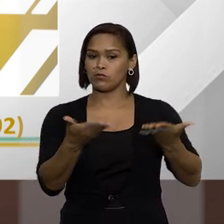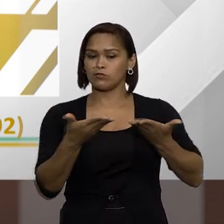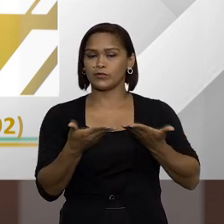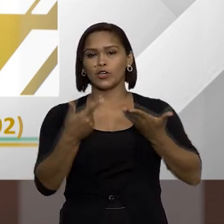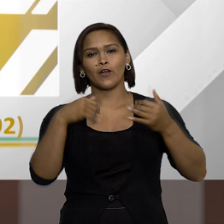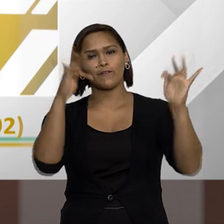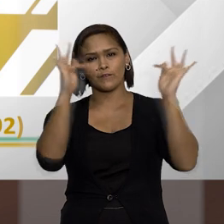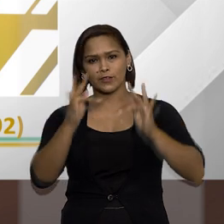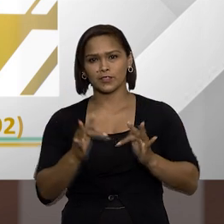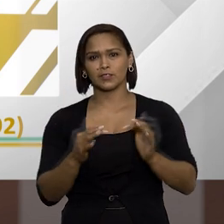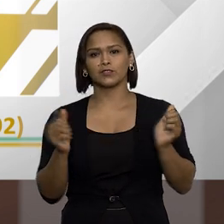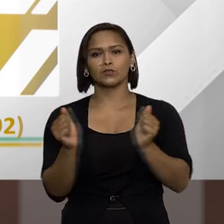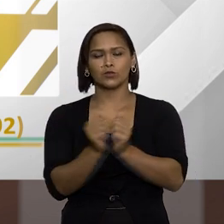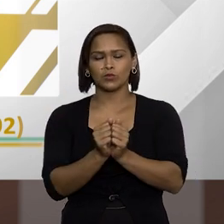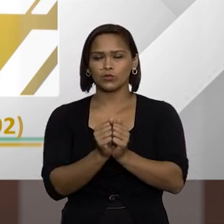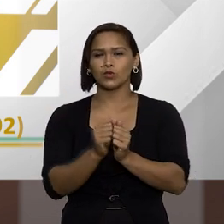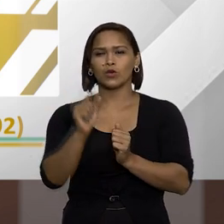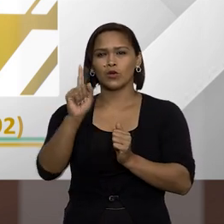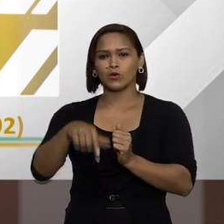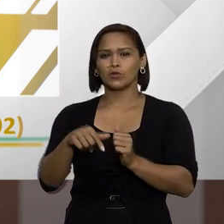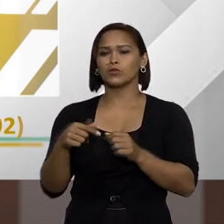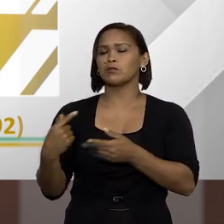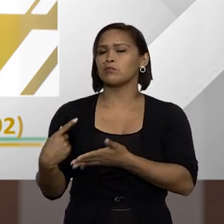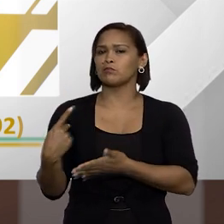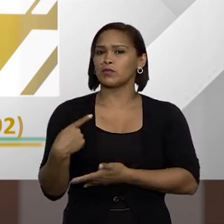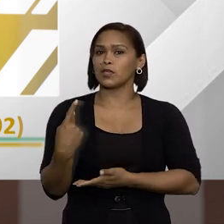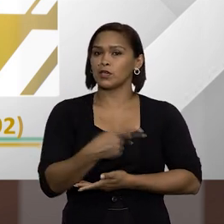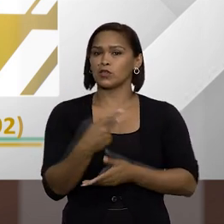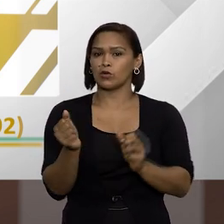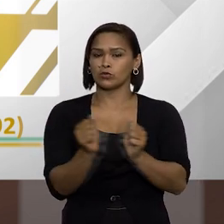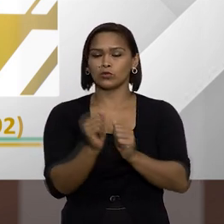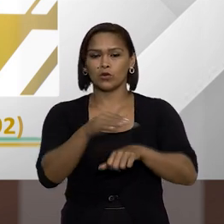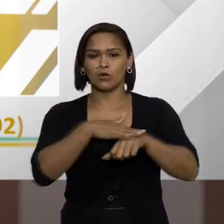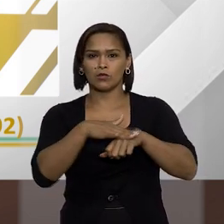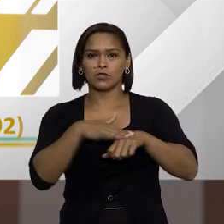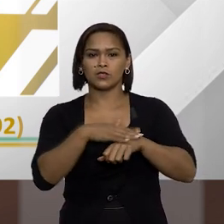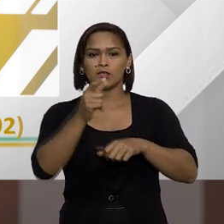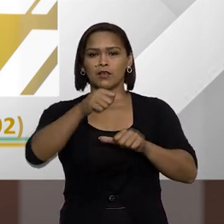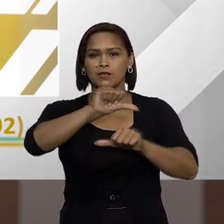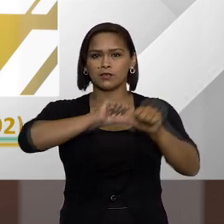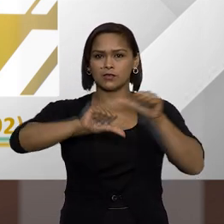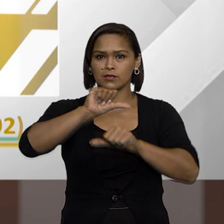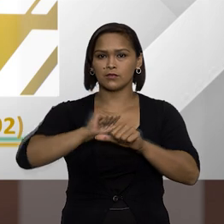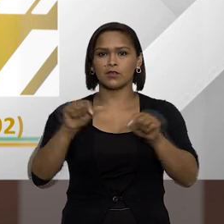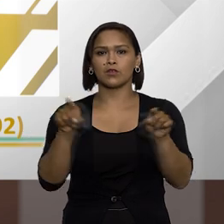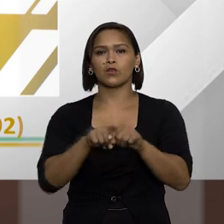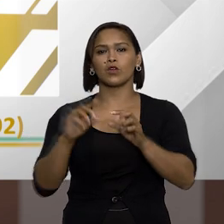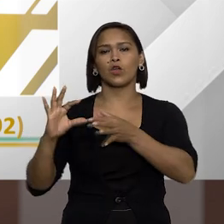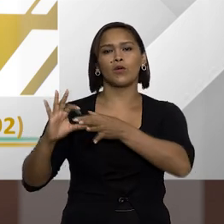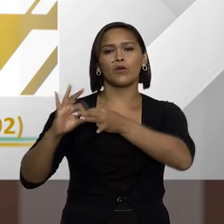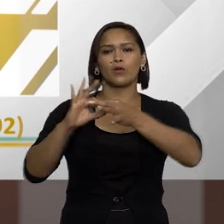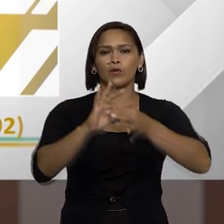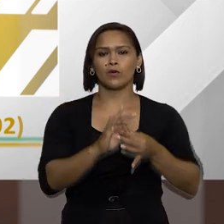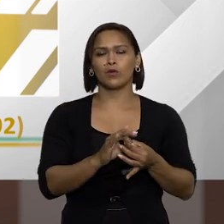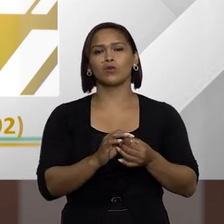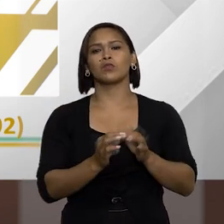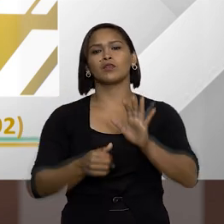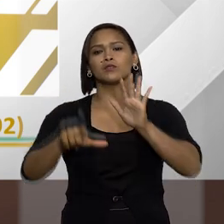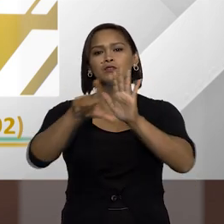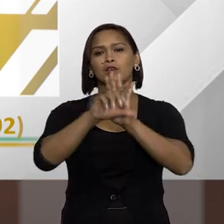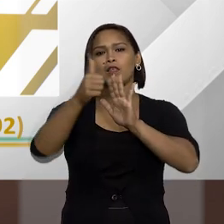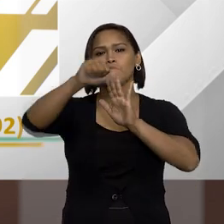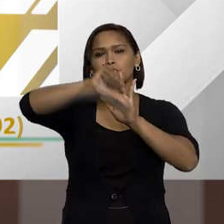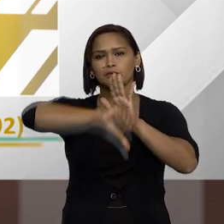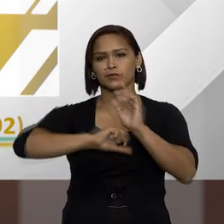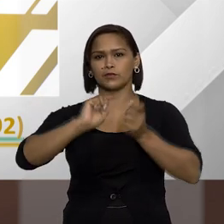estar aqui com vocês, também acompanhado hoje, para a gente debater essas alterações e o contexto da improbidade